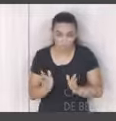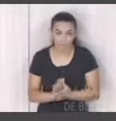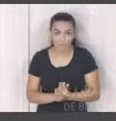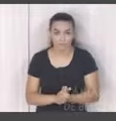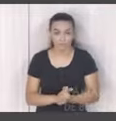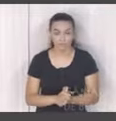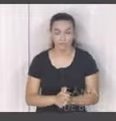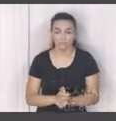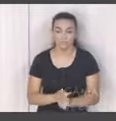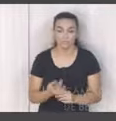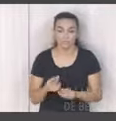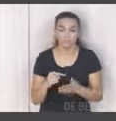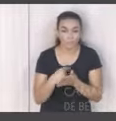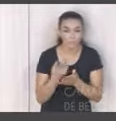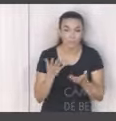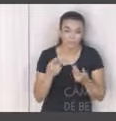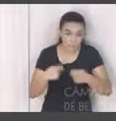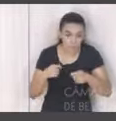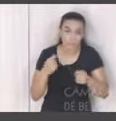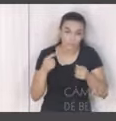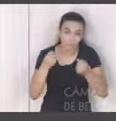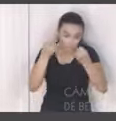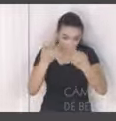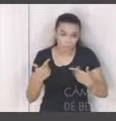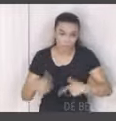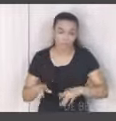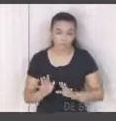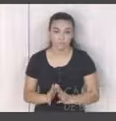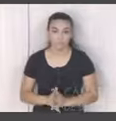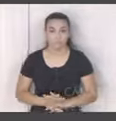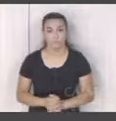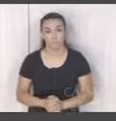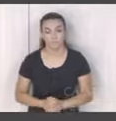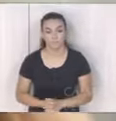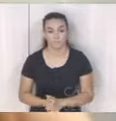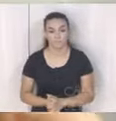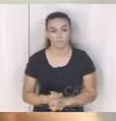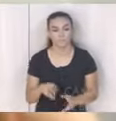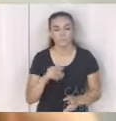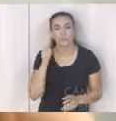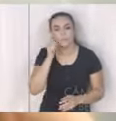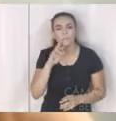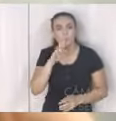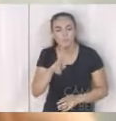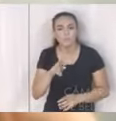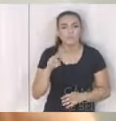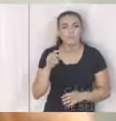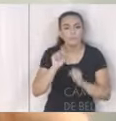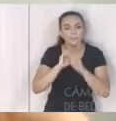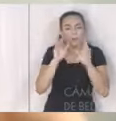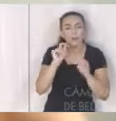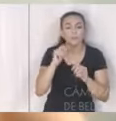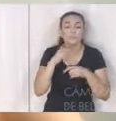do questionamento mas todos possam para qualquer esclarecimento. esclarecer secretário é só uma